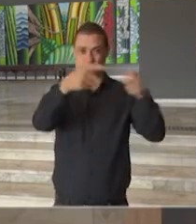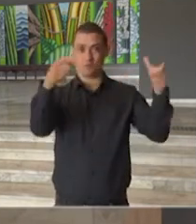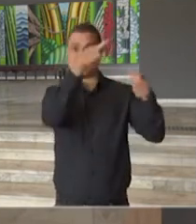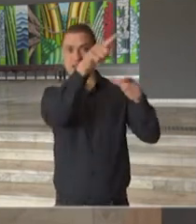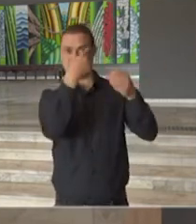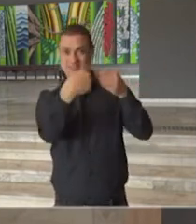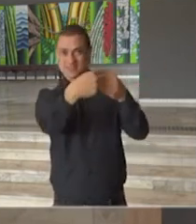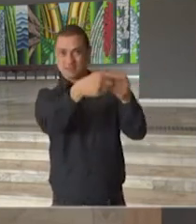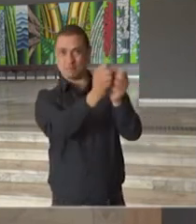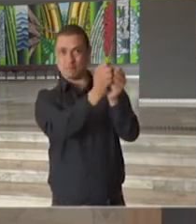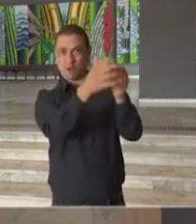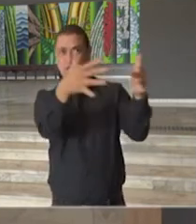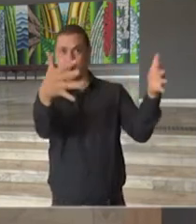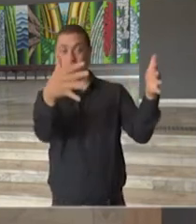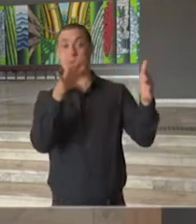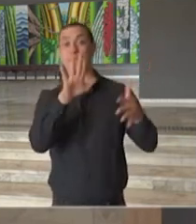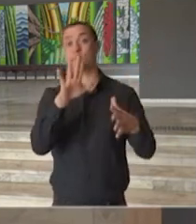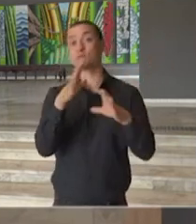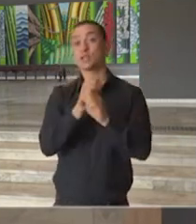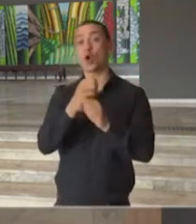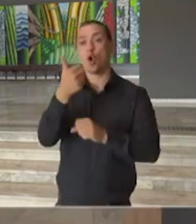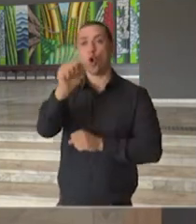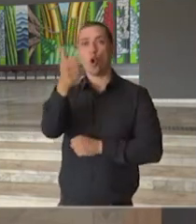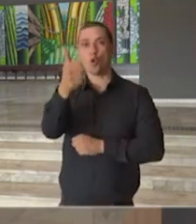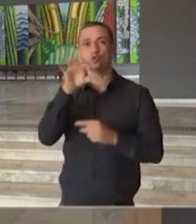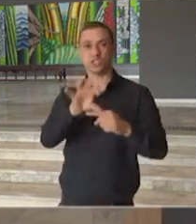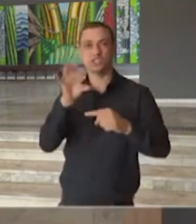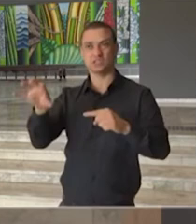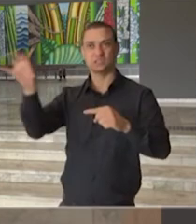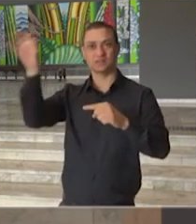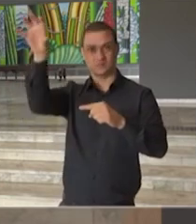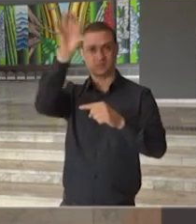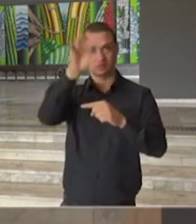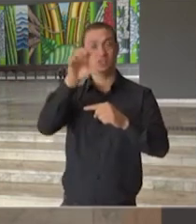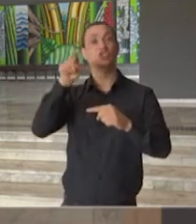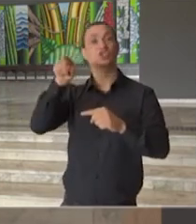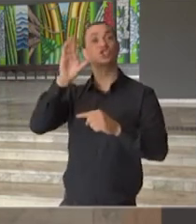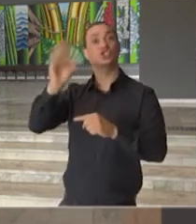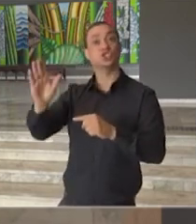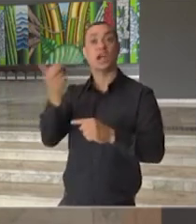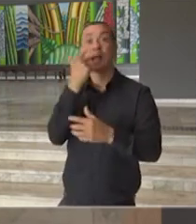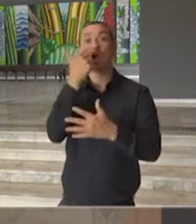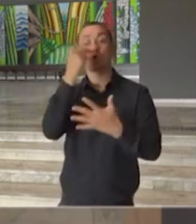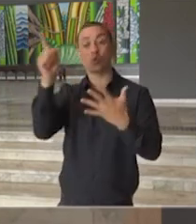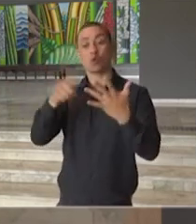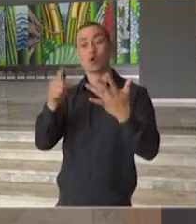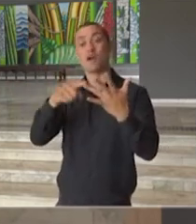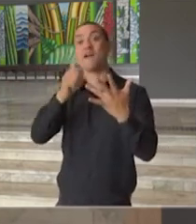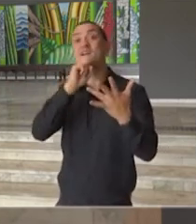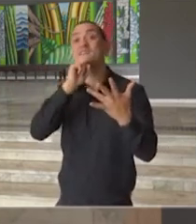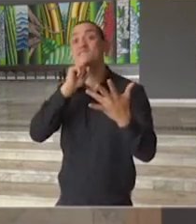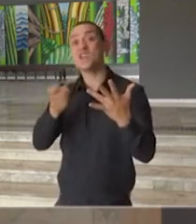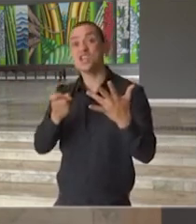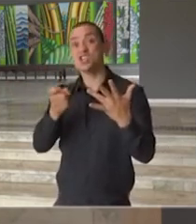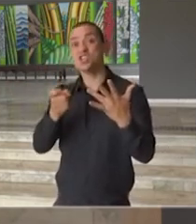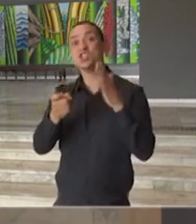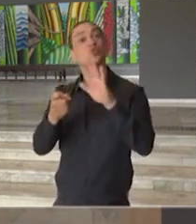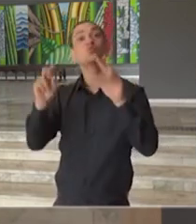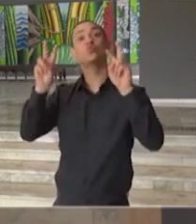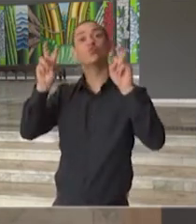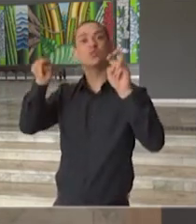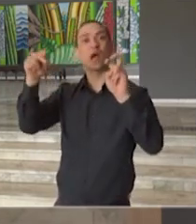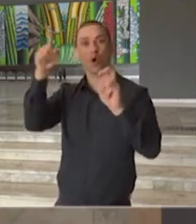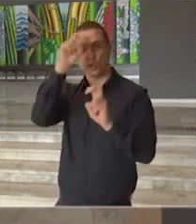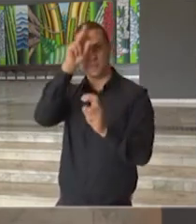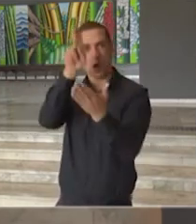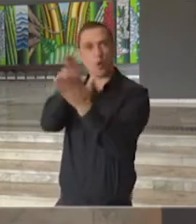estado, nós temos 11 regiões administrativas com a fase verde, no que tange a capacidade hospitalar,